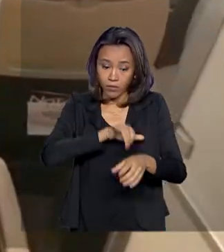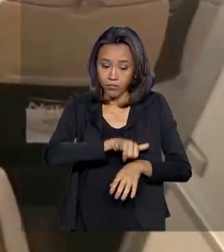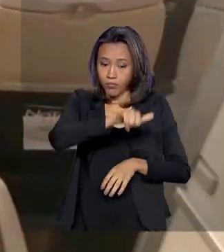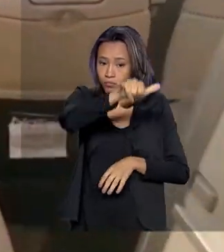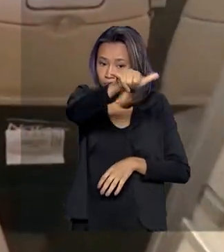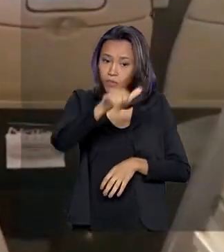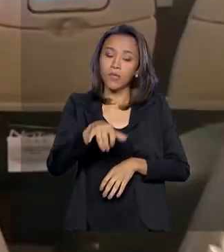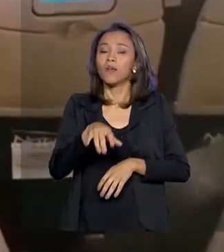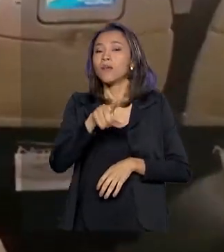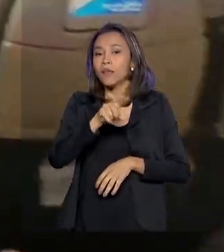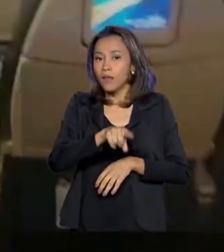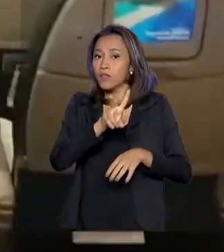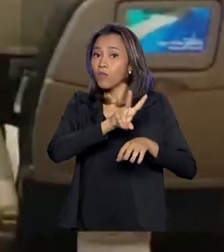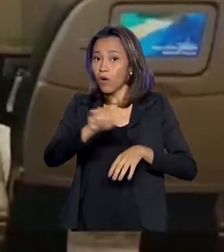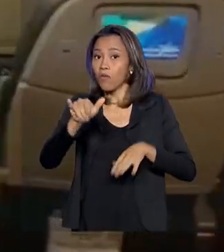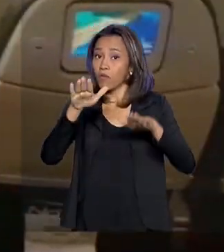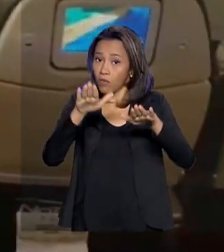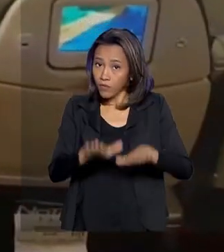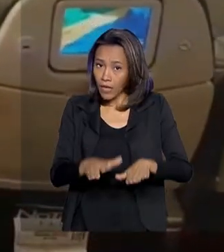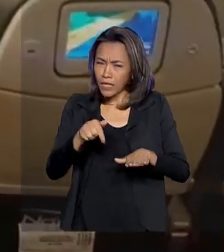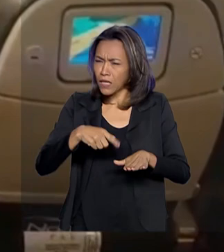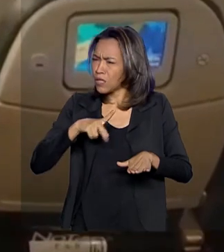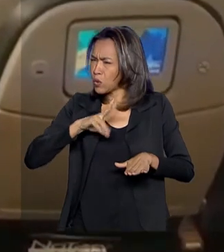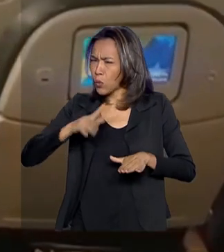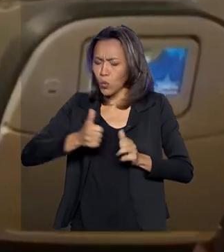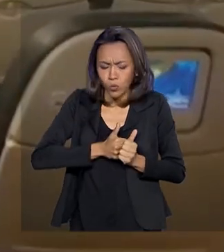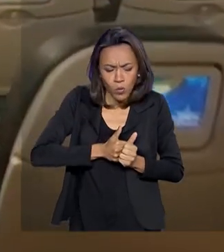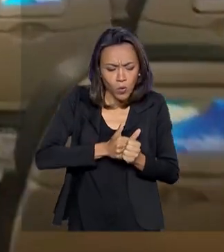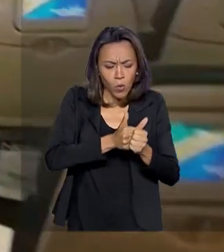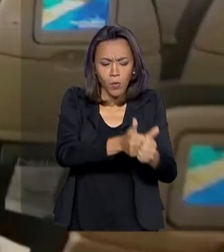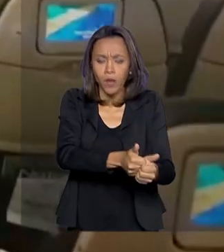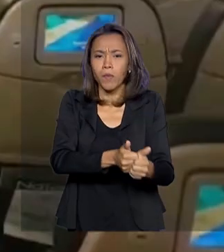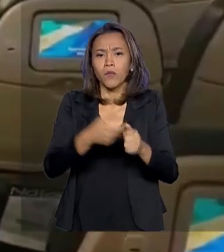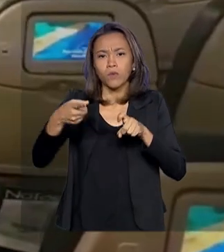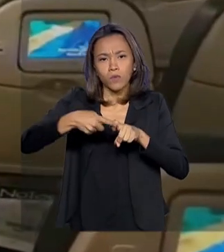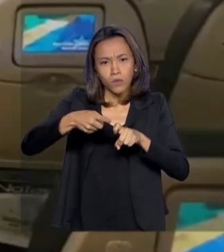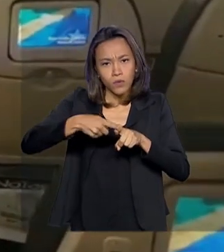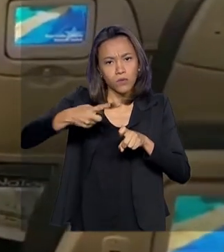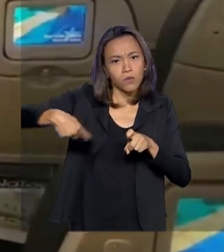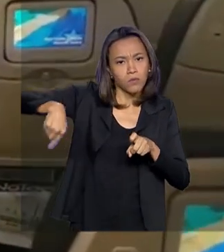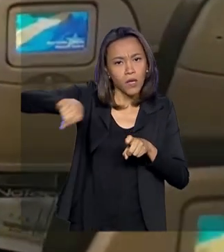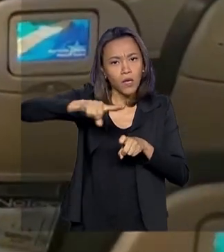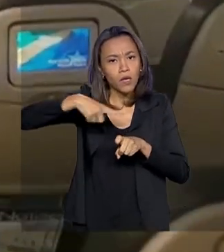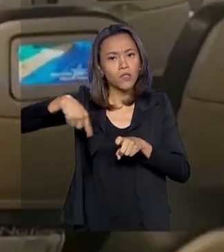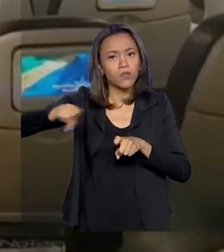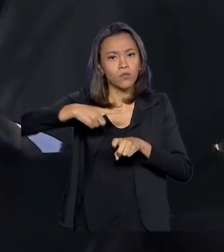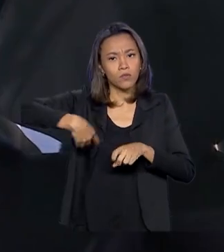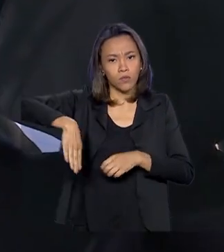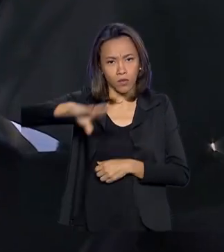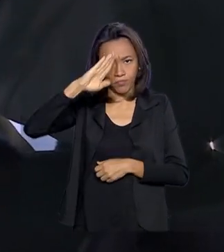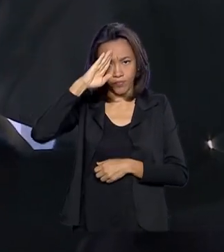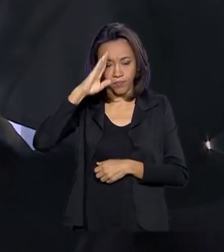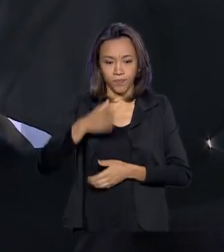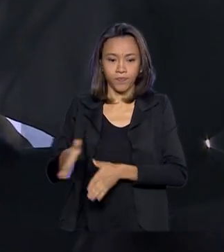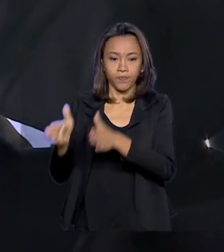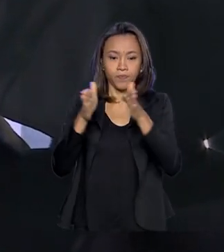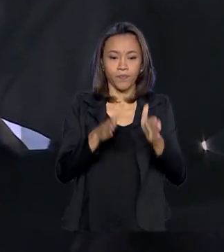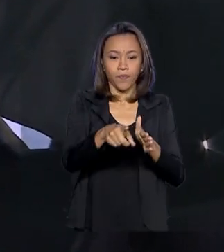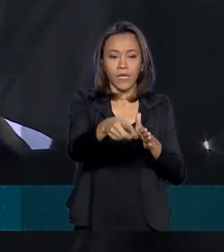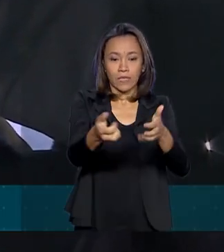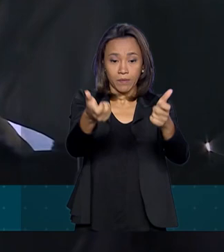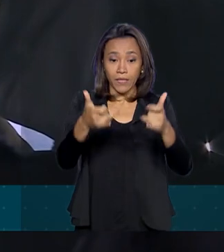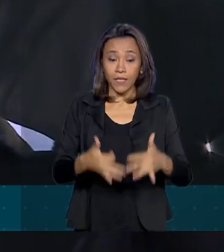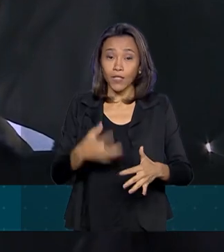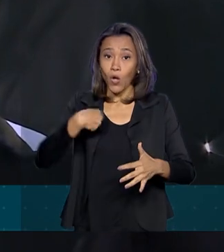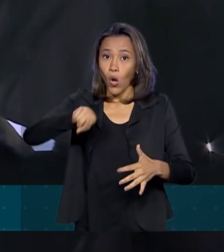alojados aqui, tendo todo o acompanhamento aí dos médicos da Força Aérea. A gente se coloca